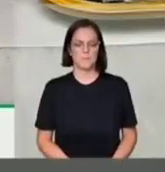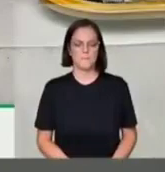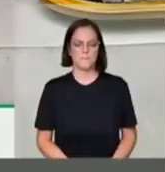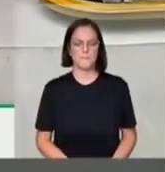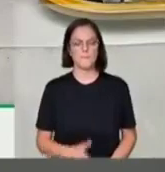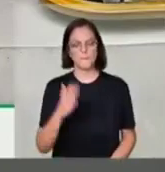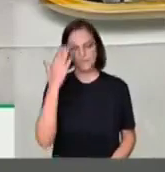Bosch. Sr. Presidente.